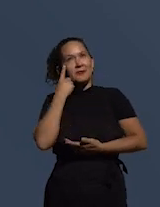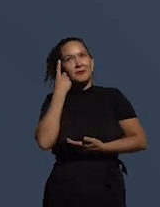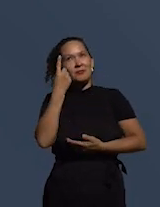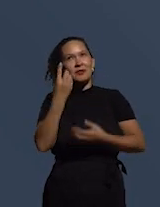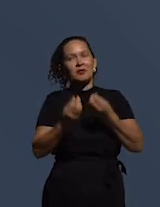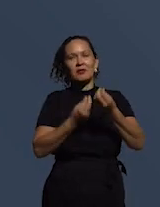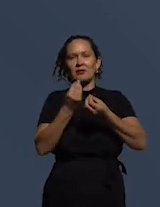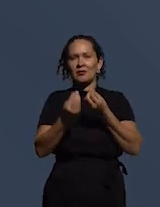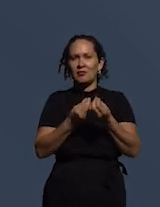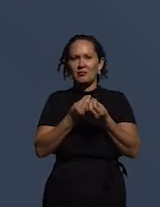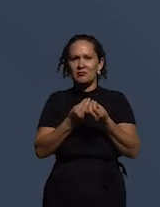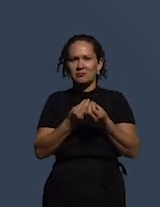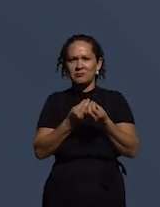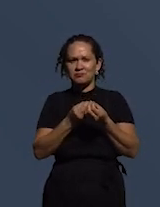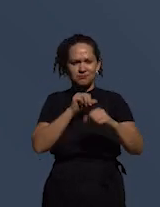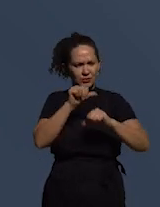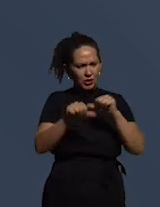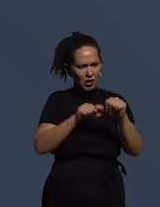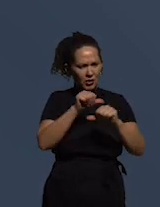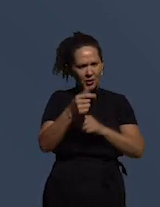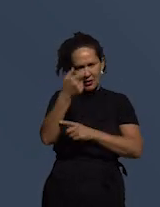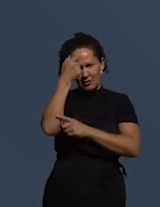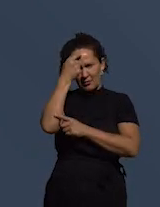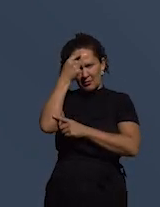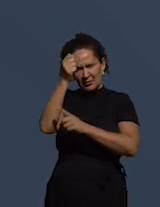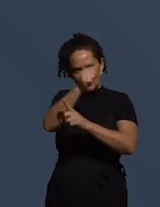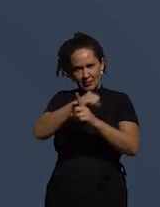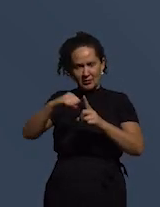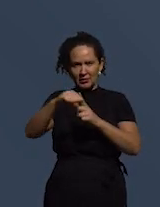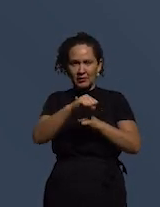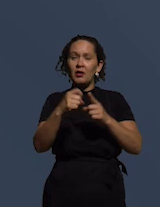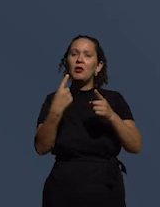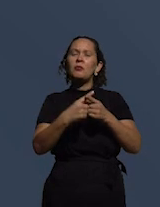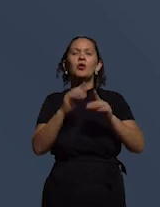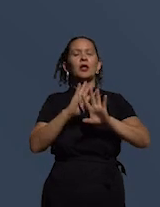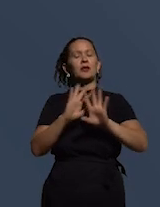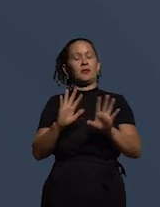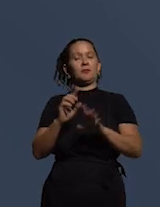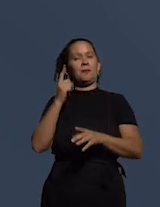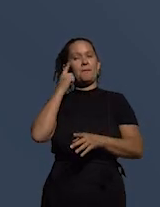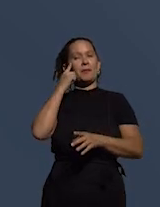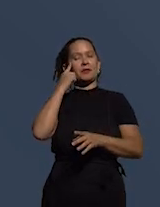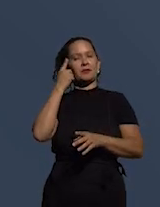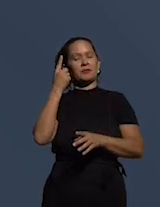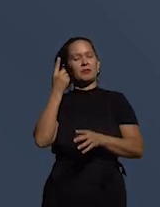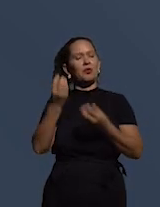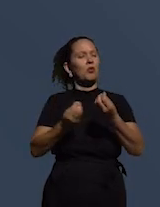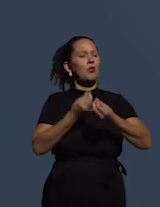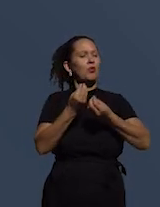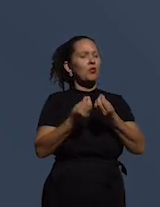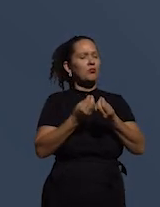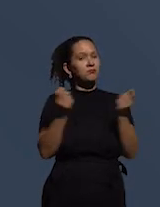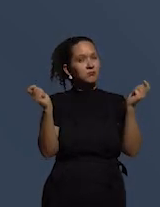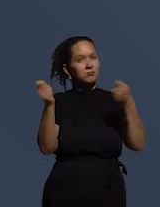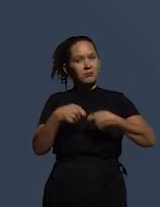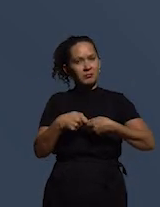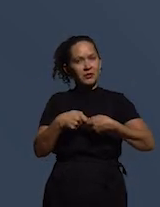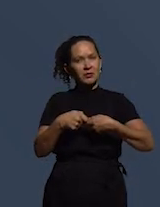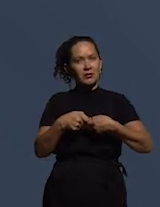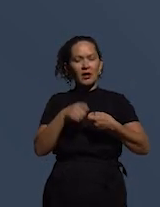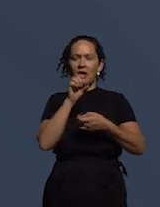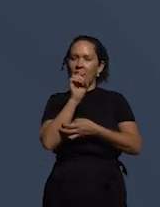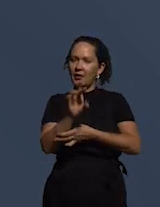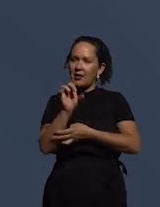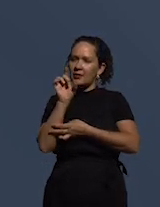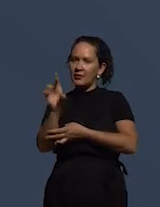a gente está pensando muito grande mudar a mentalidade da sociedade por que não pensarem como capacitar aqueles